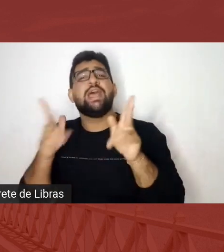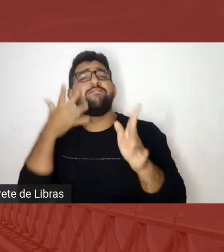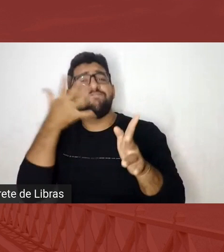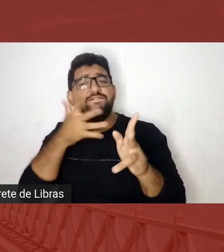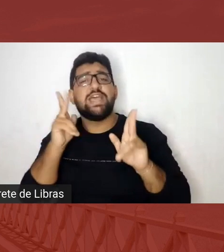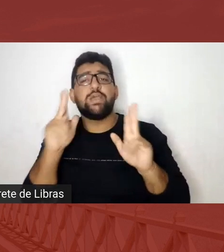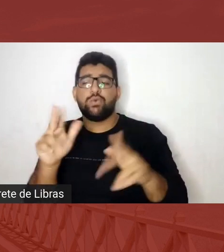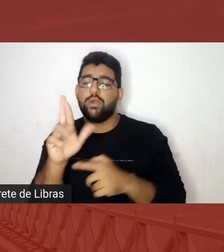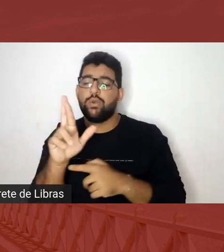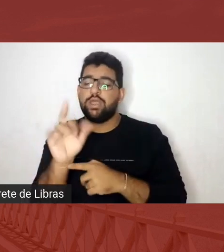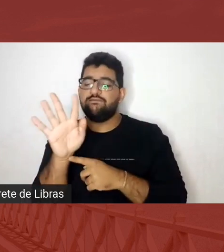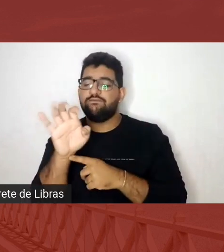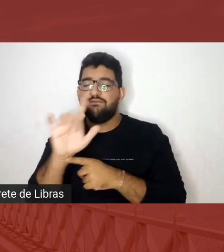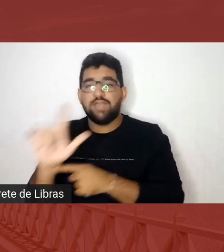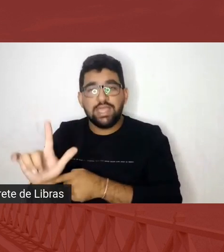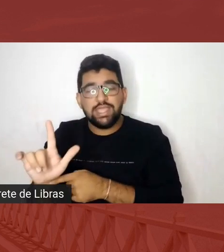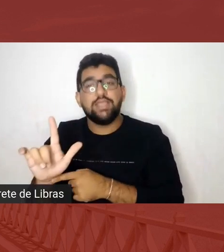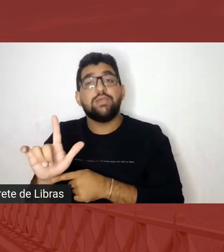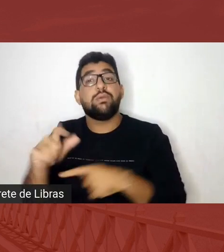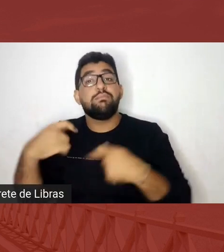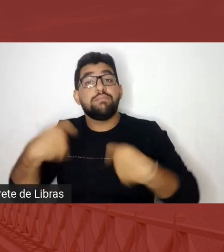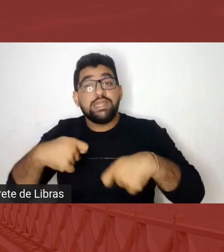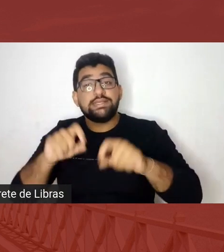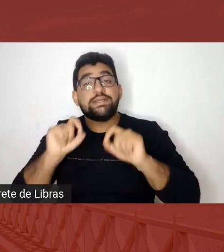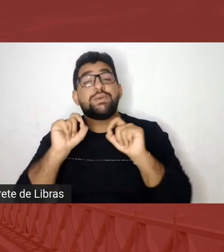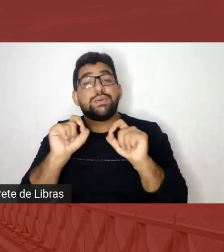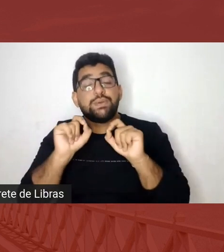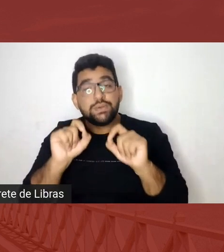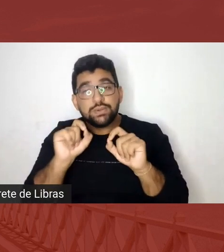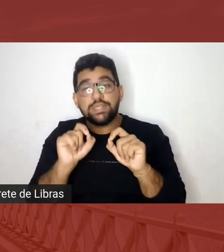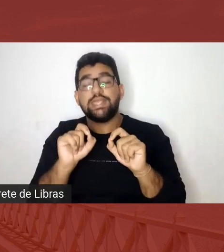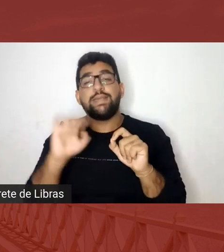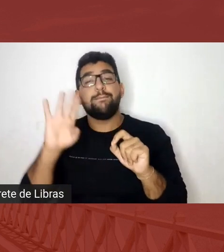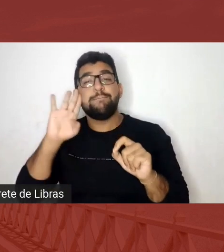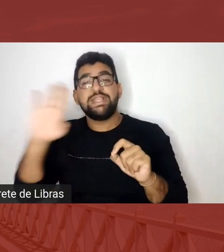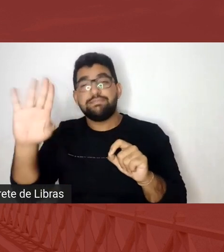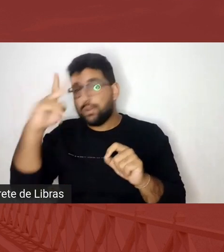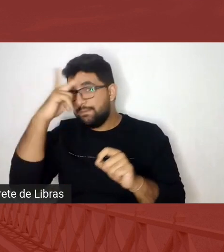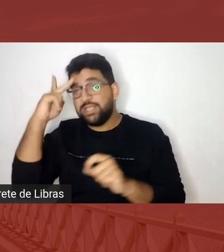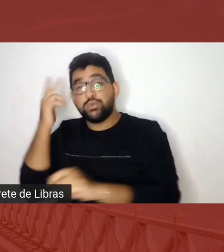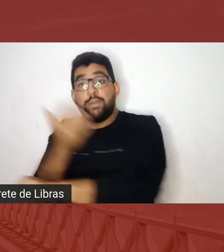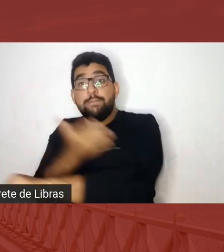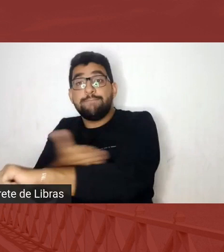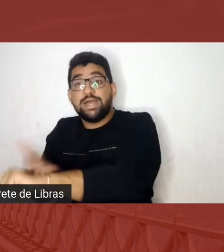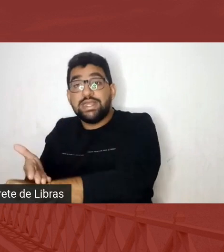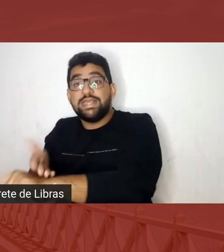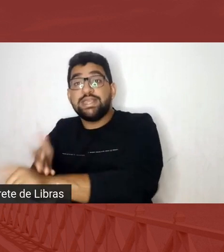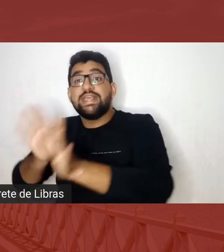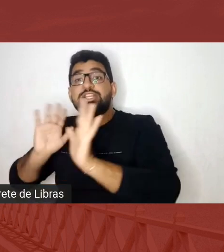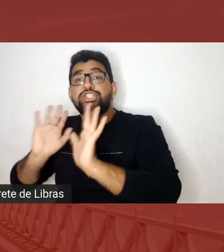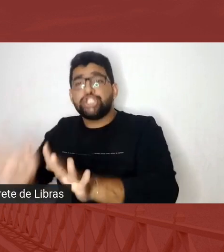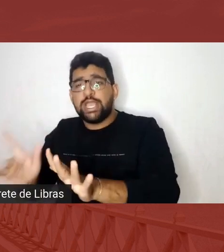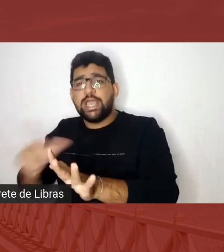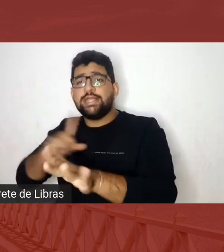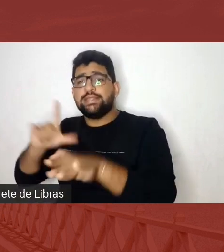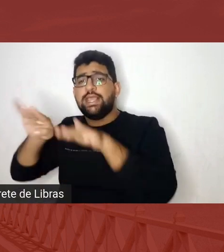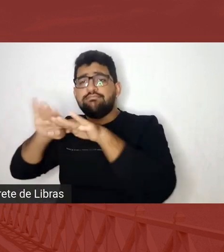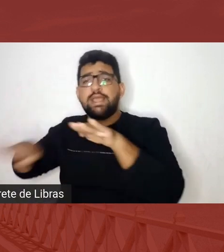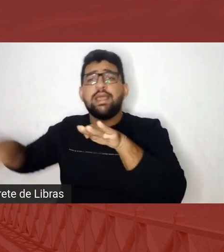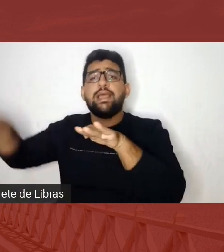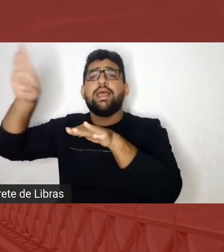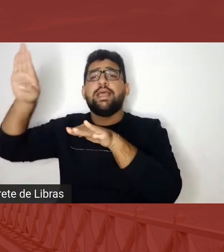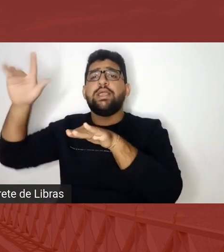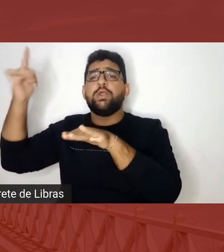iniciar. A gente precisa muito, principalmente as pessoas brancas que já estão em estruturas de poder, fortalecer,